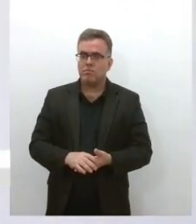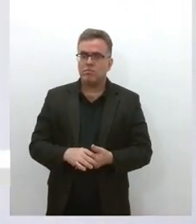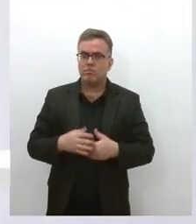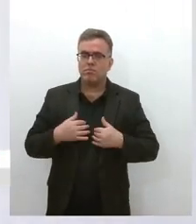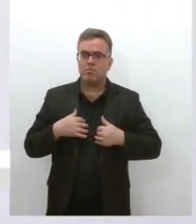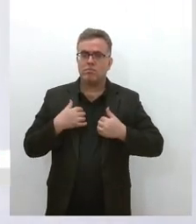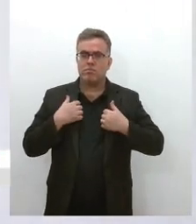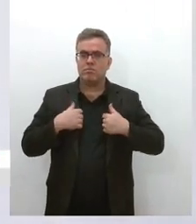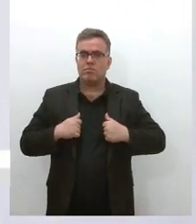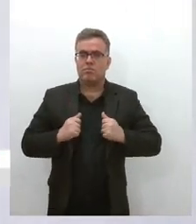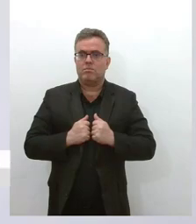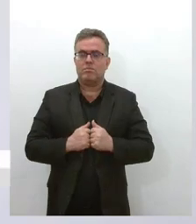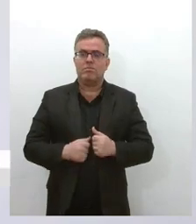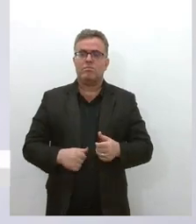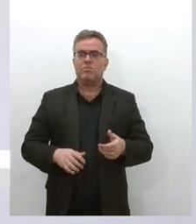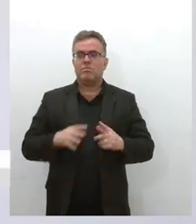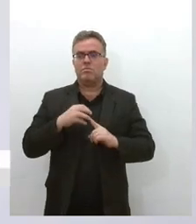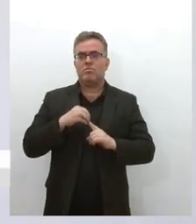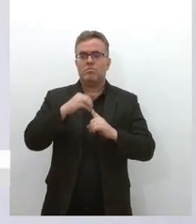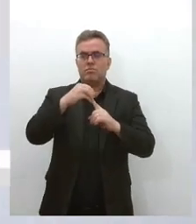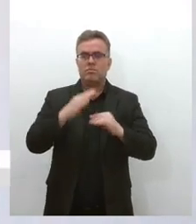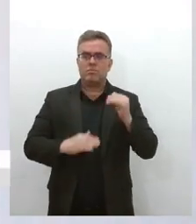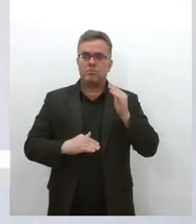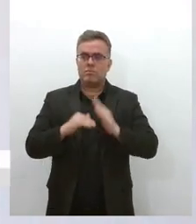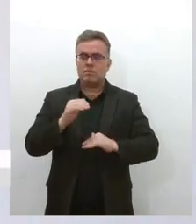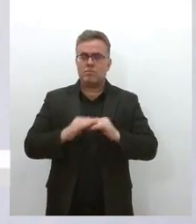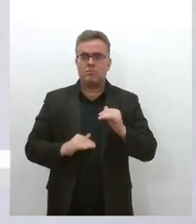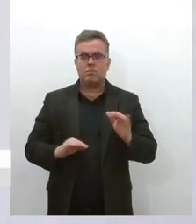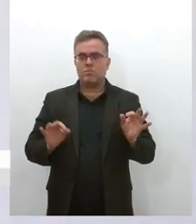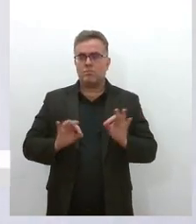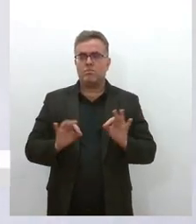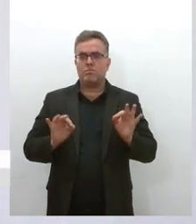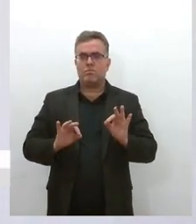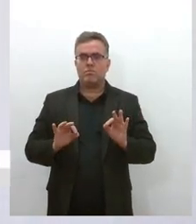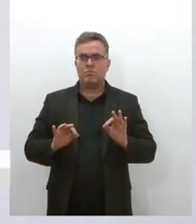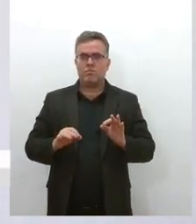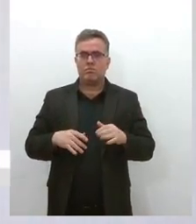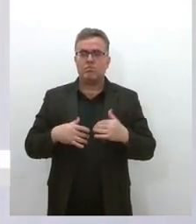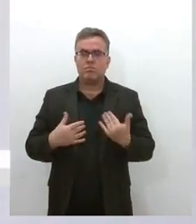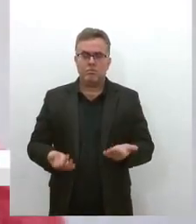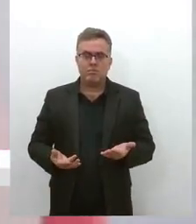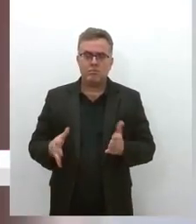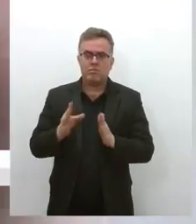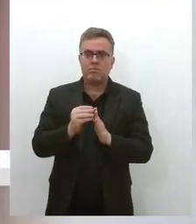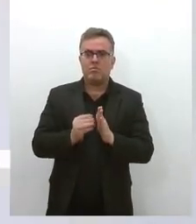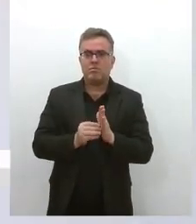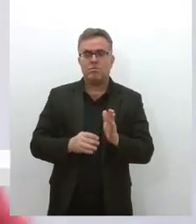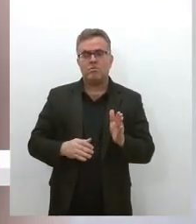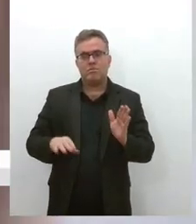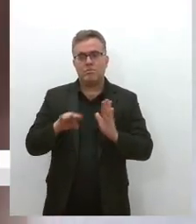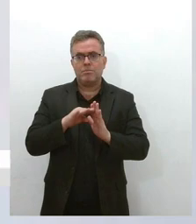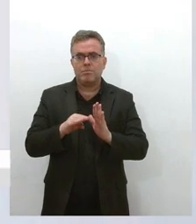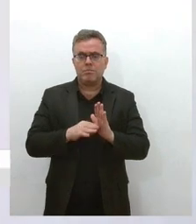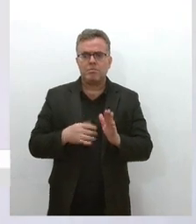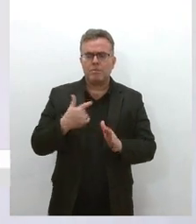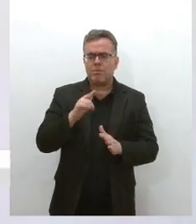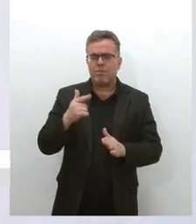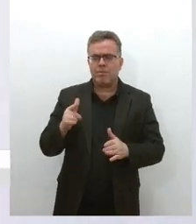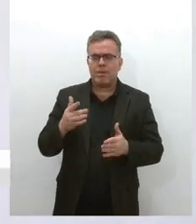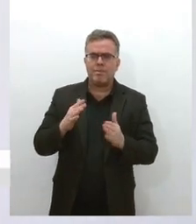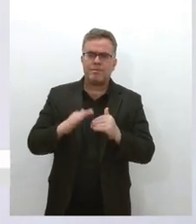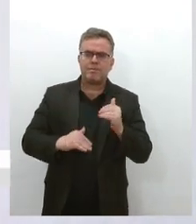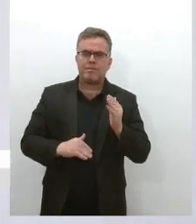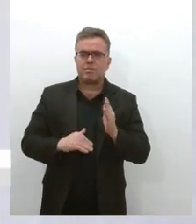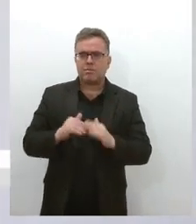em uma única profissão, em geral, você, para compor seu programa, quantos outros profissionais envolvidos não